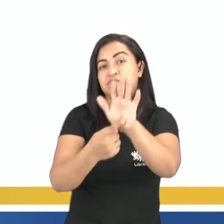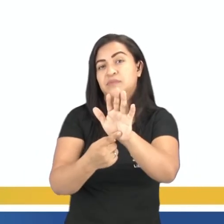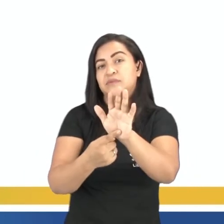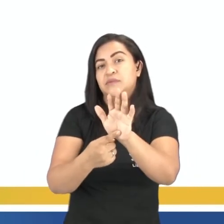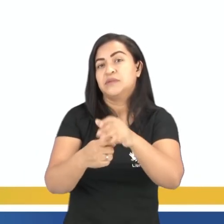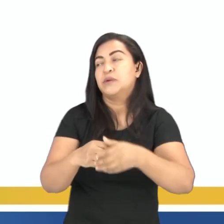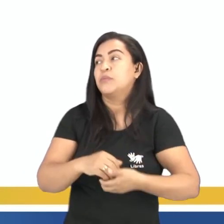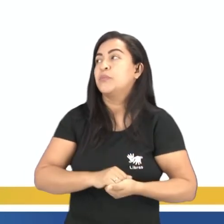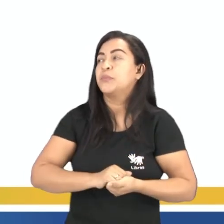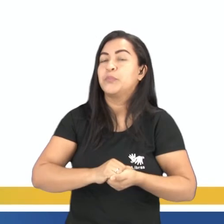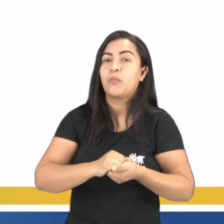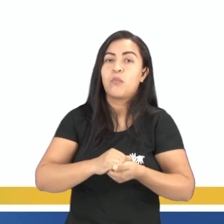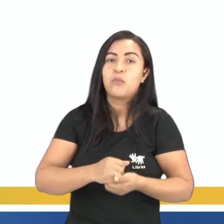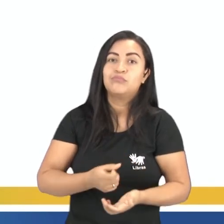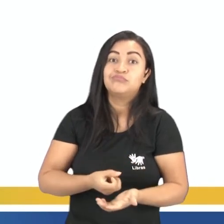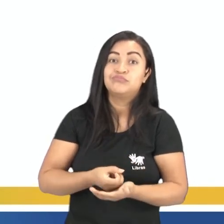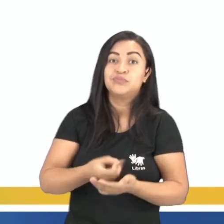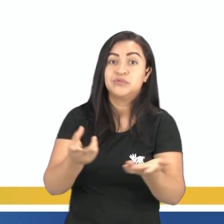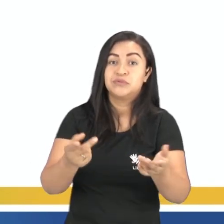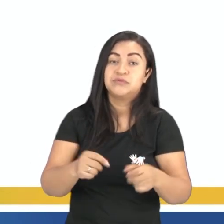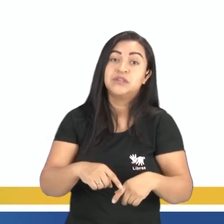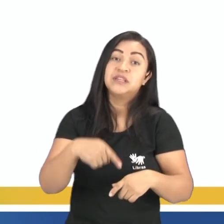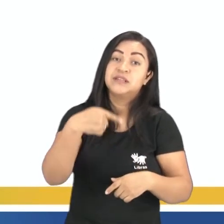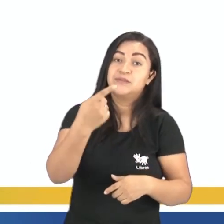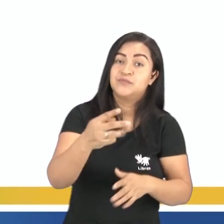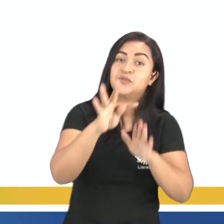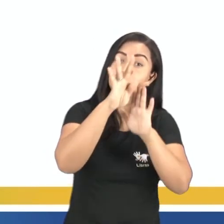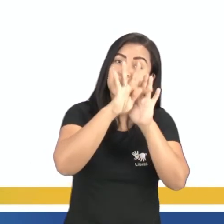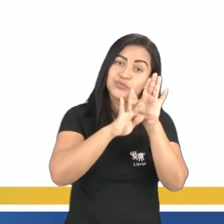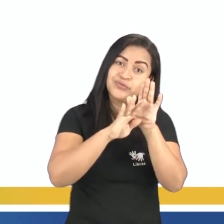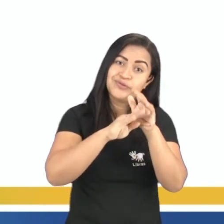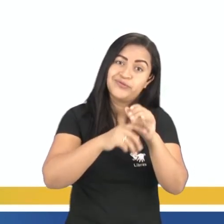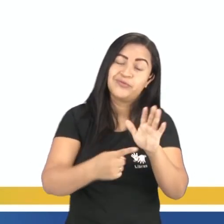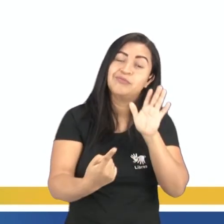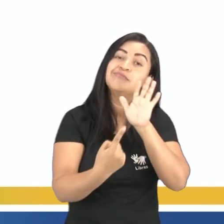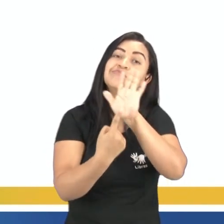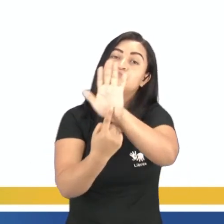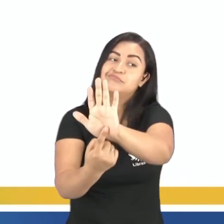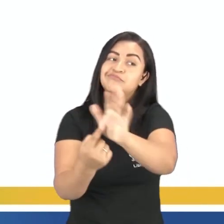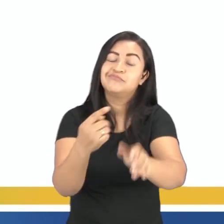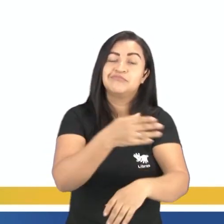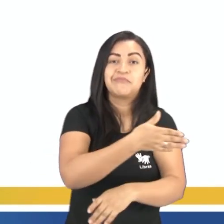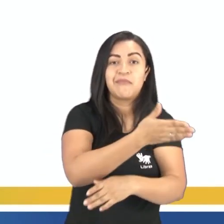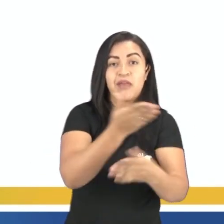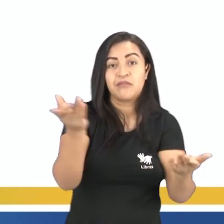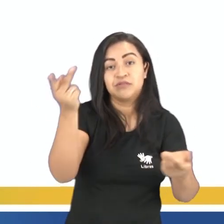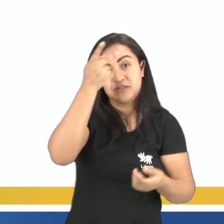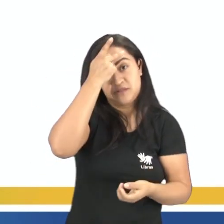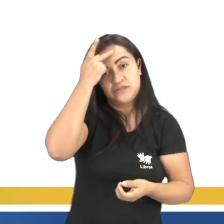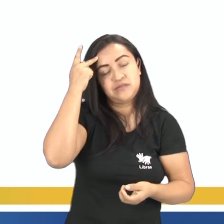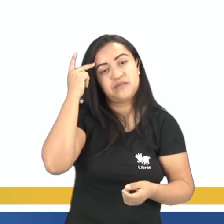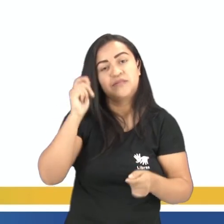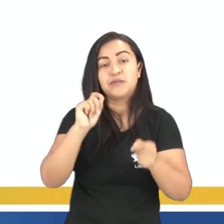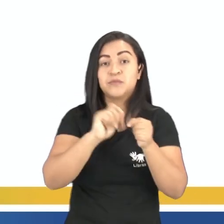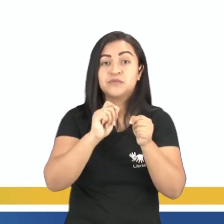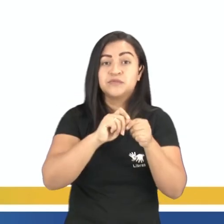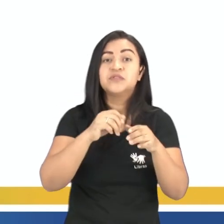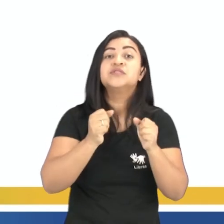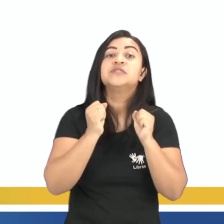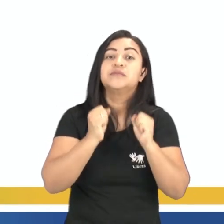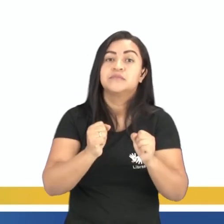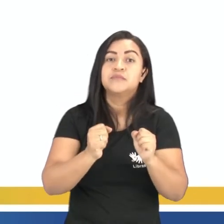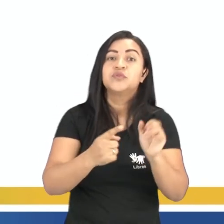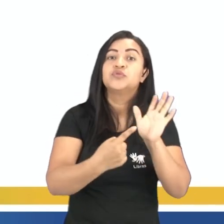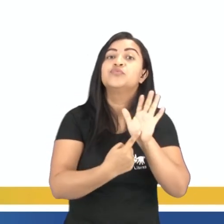construir, você vai ter que mostrar o seu texto. Você vai deixar ele engavetado, né? Então, depois que você fez, você pode publicar.